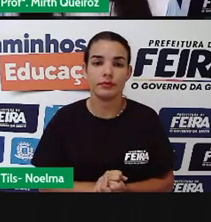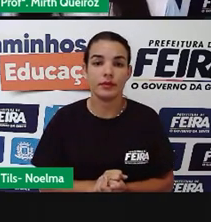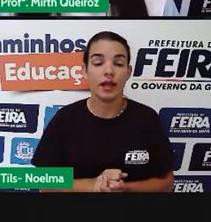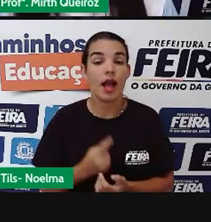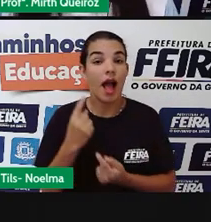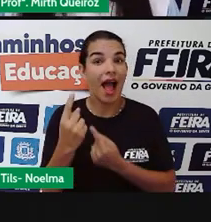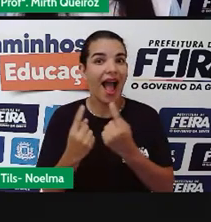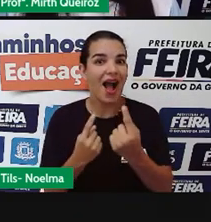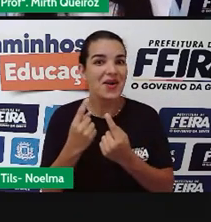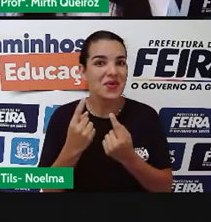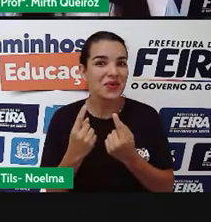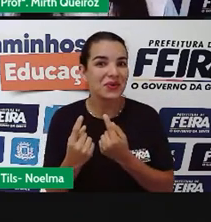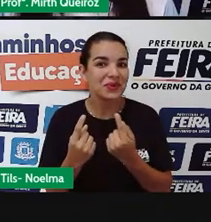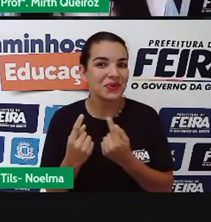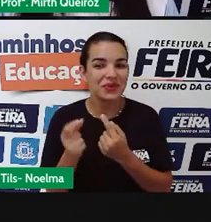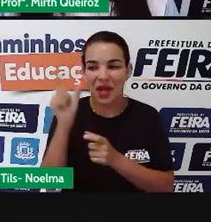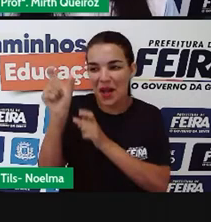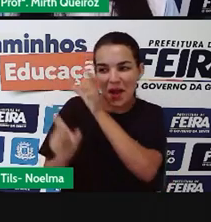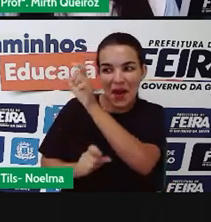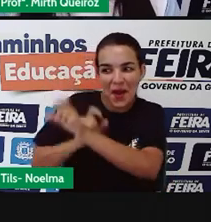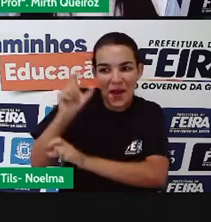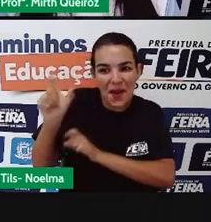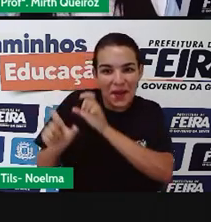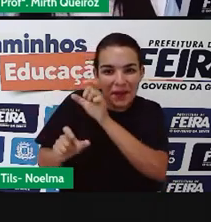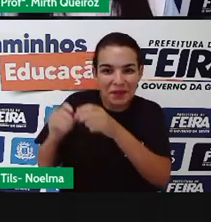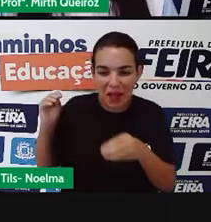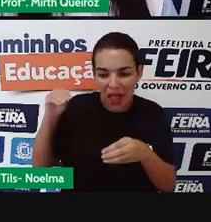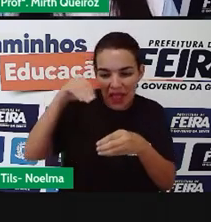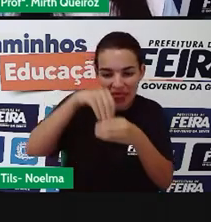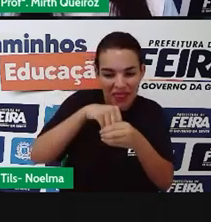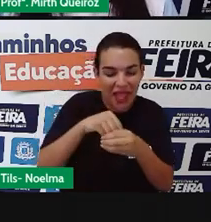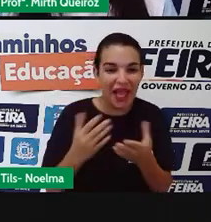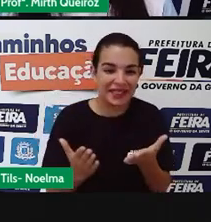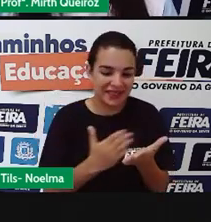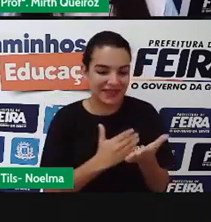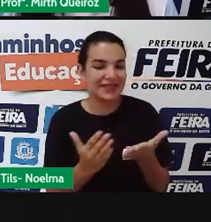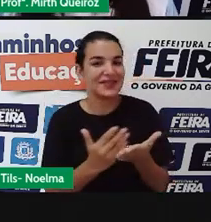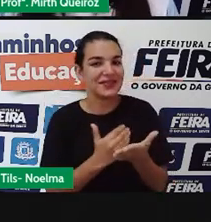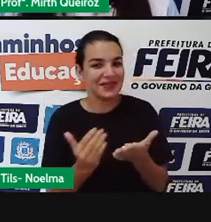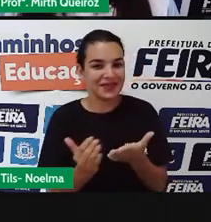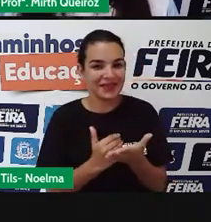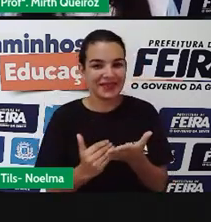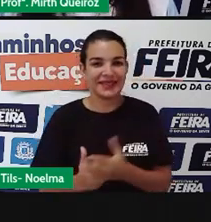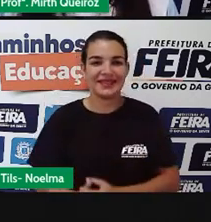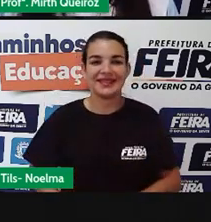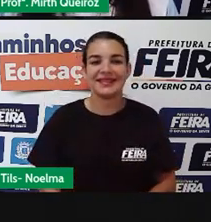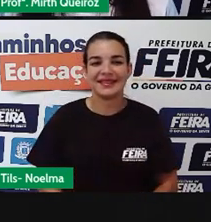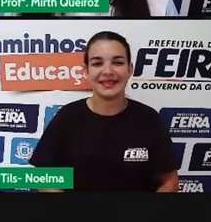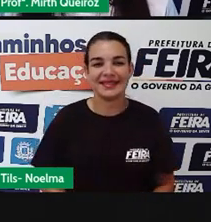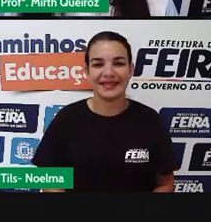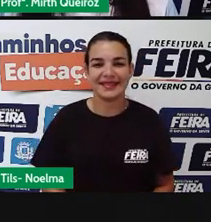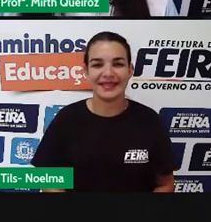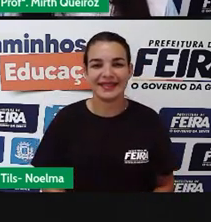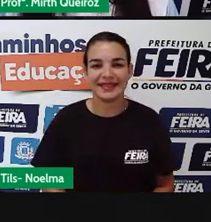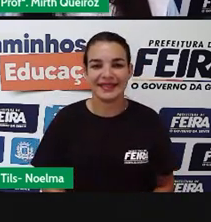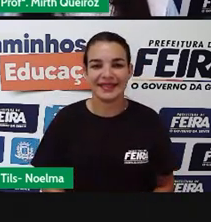A prova é perguntar para vocês agora alguns personagens do livro Pequeno Príncipe.